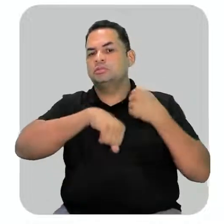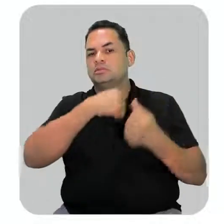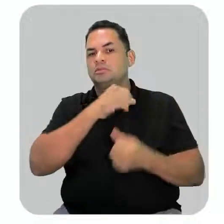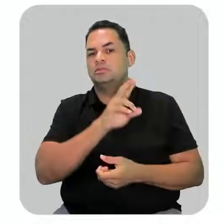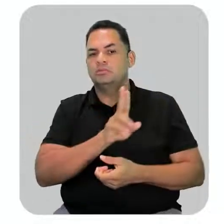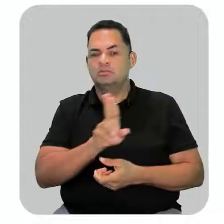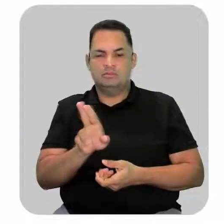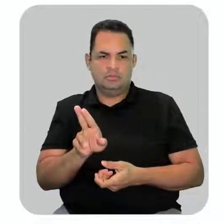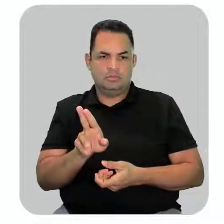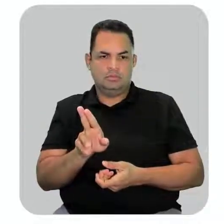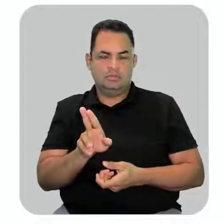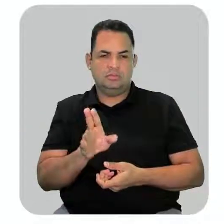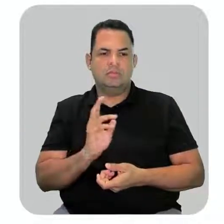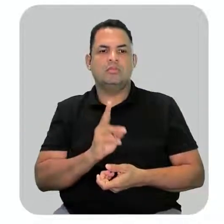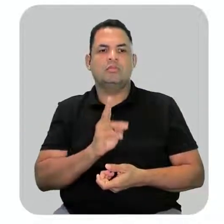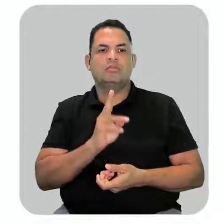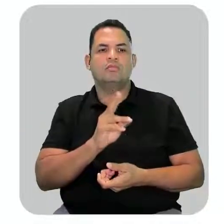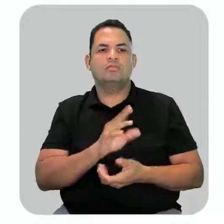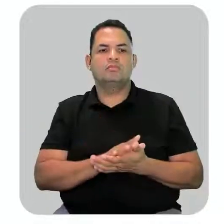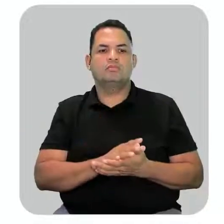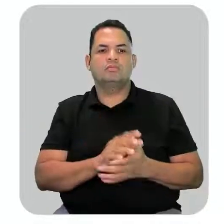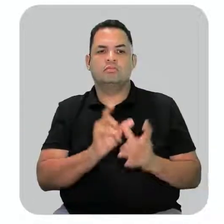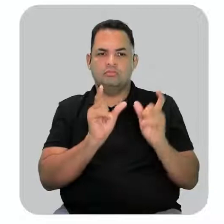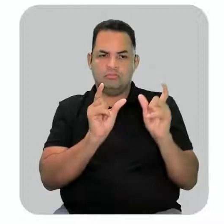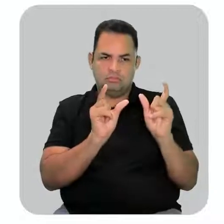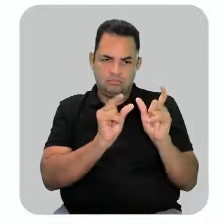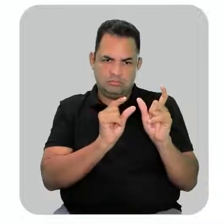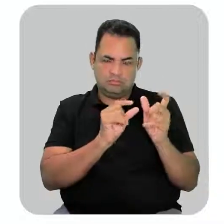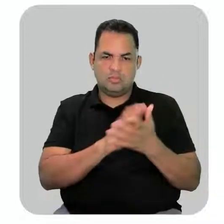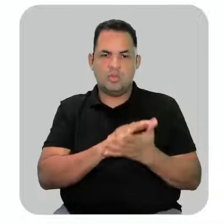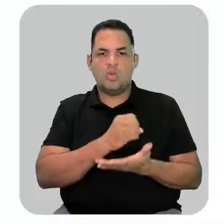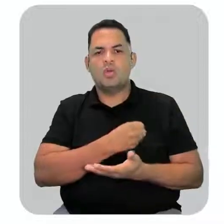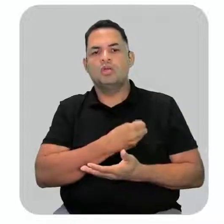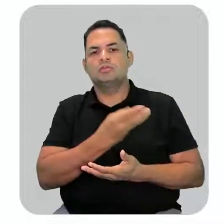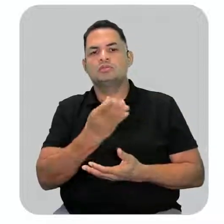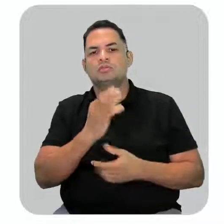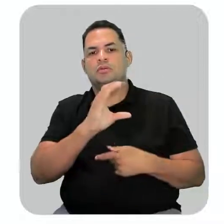no nome. Vou continuar contando quantos carbonos tem.